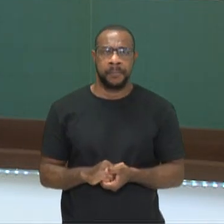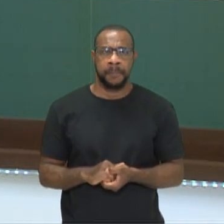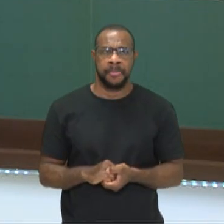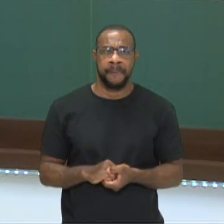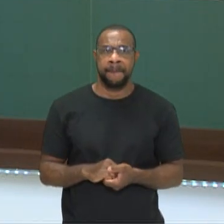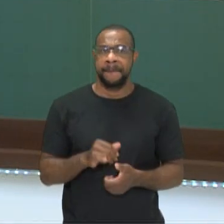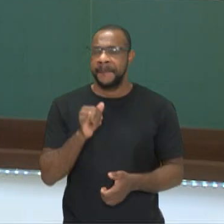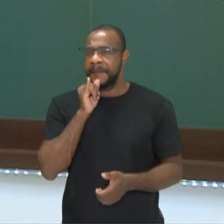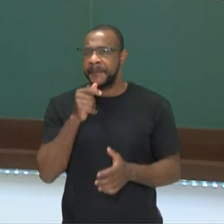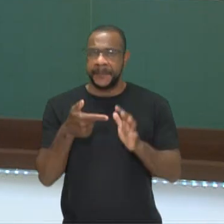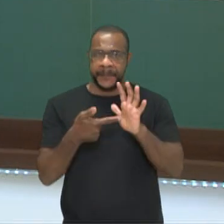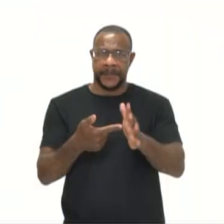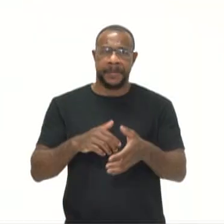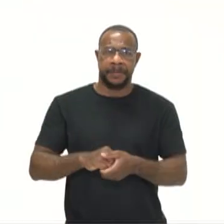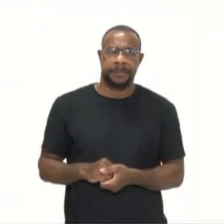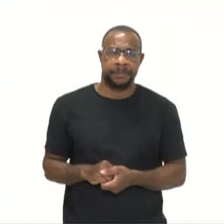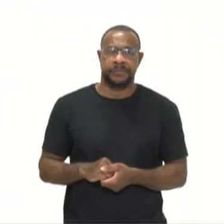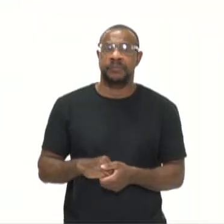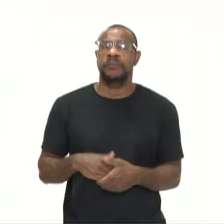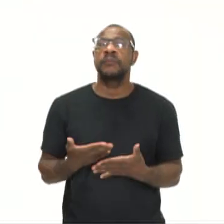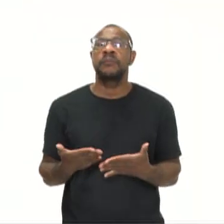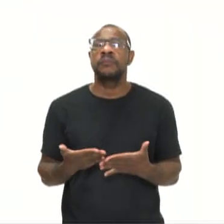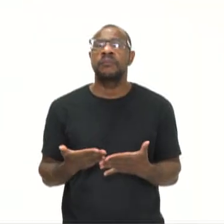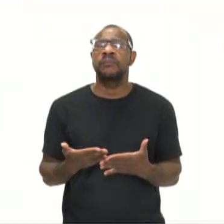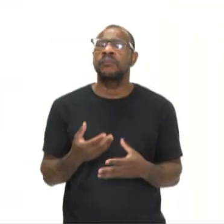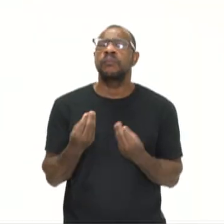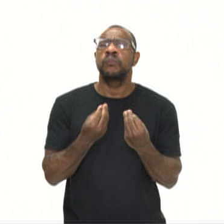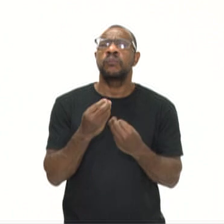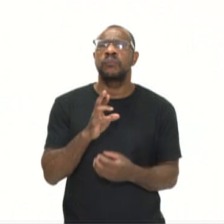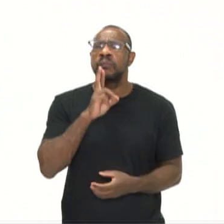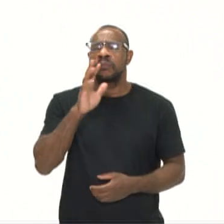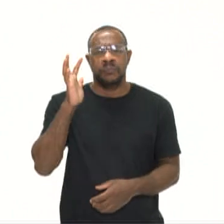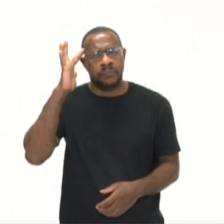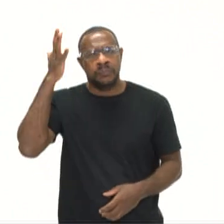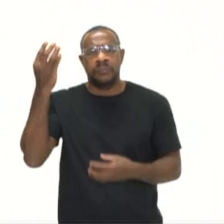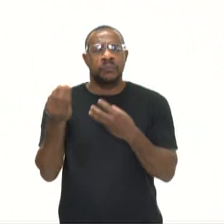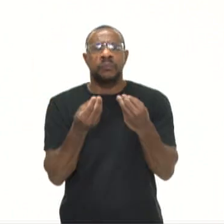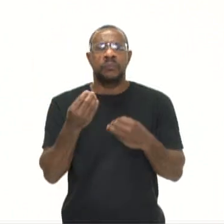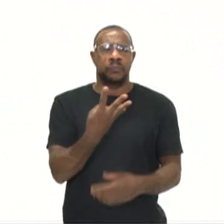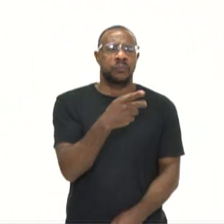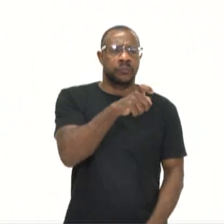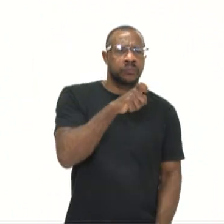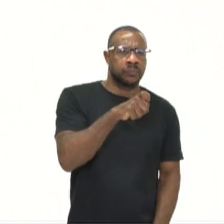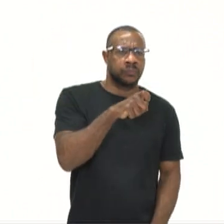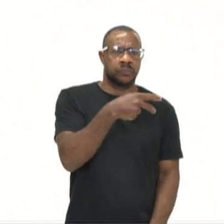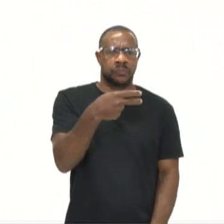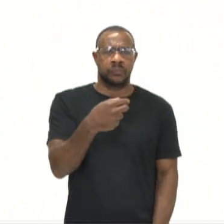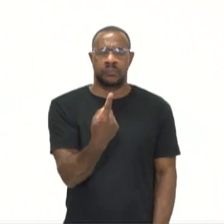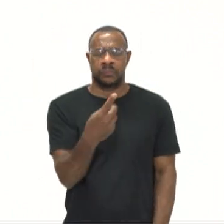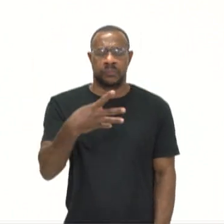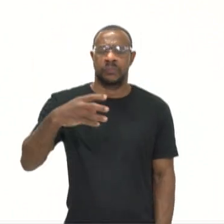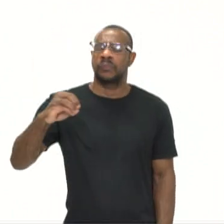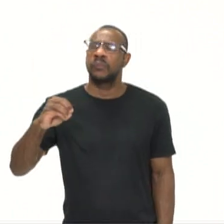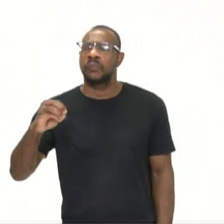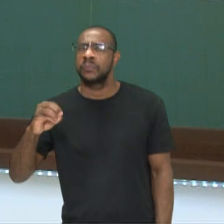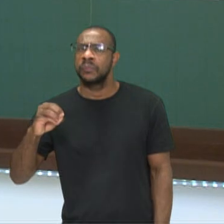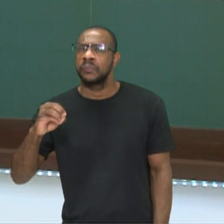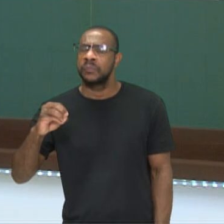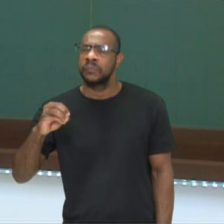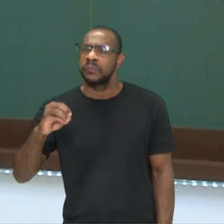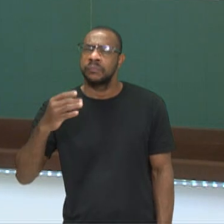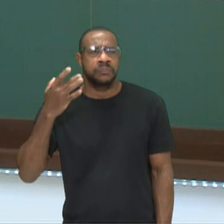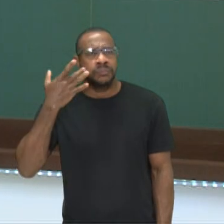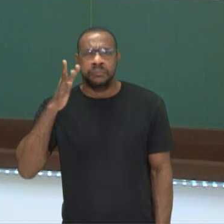Um exemplo aqui. Qual seria a solução para essa equação? 4x igual 1.400. Eu